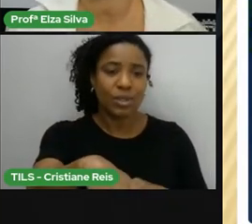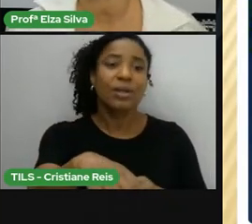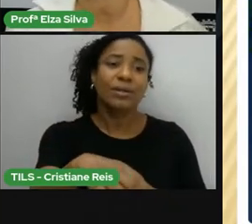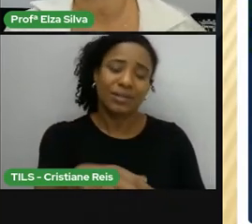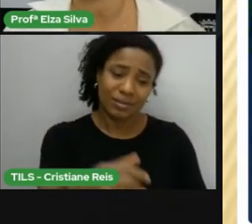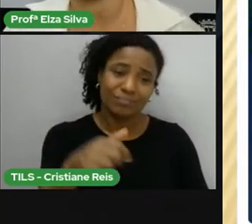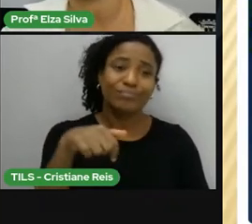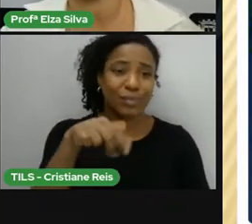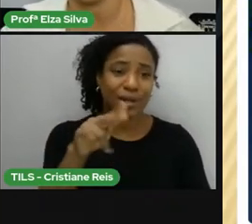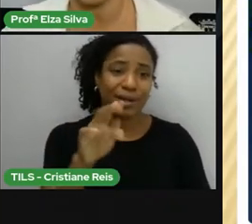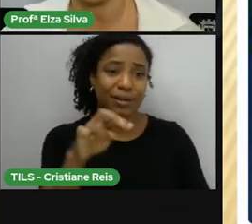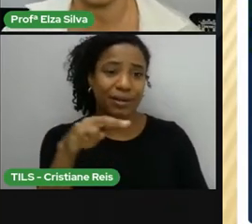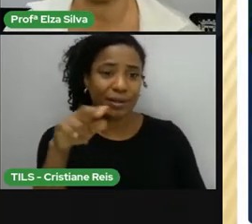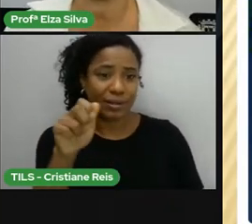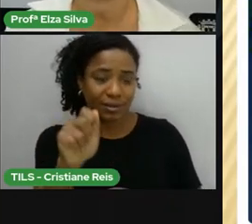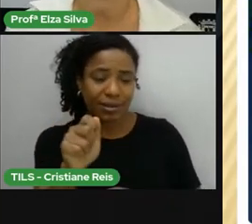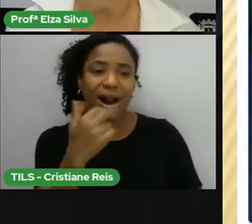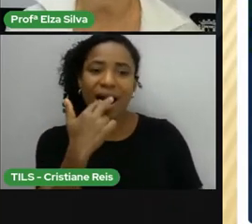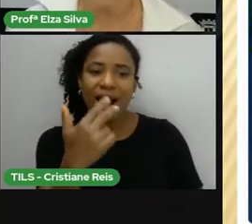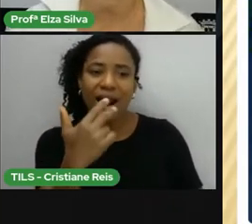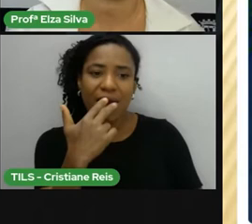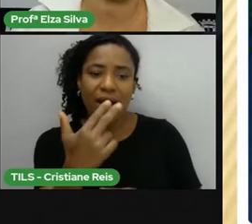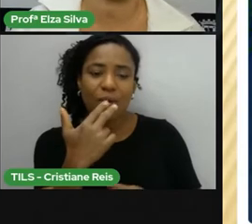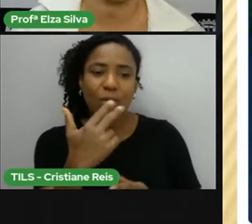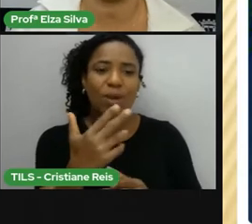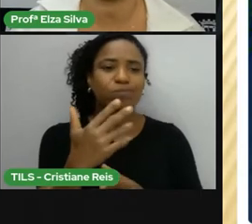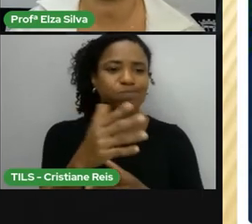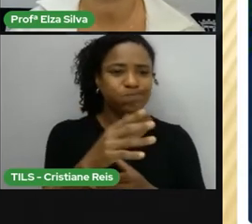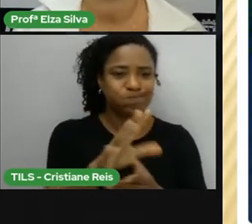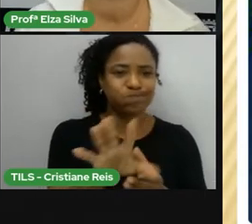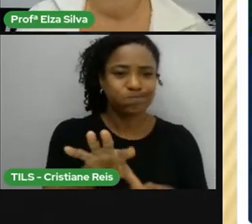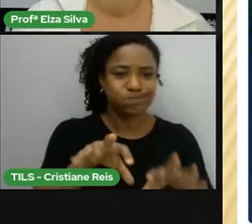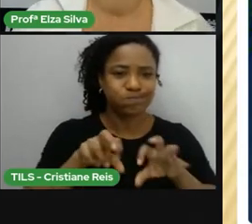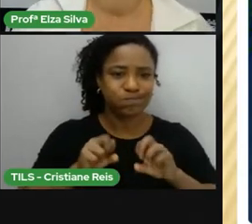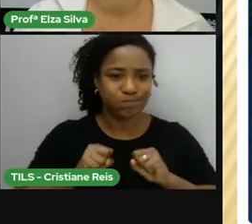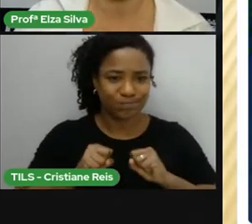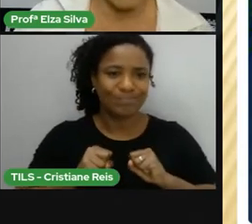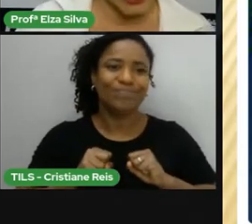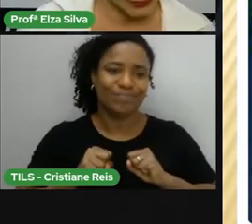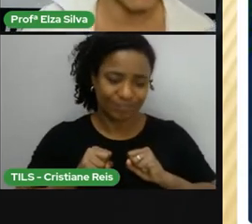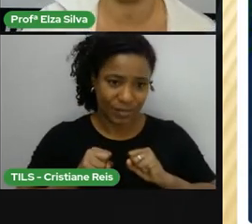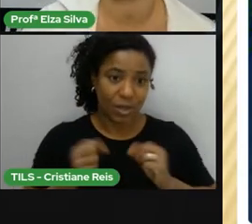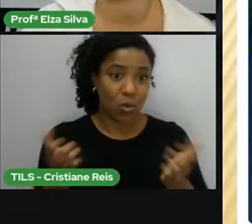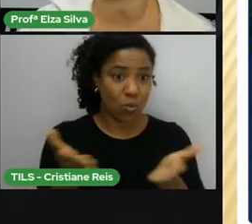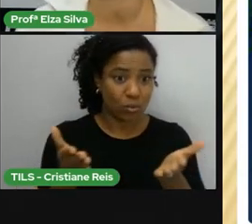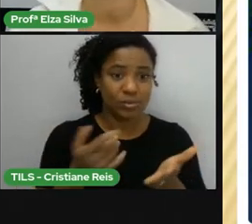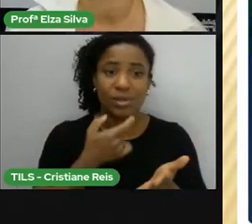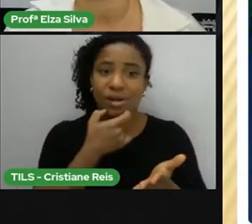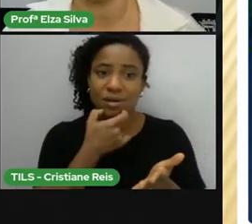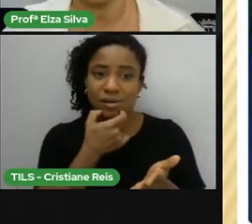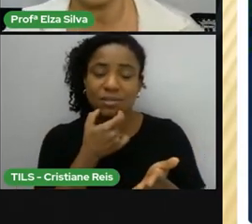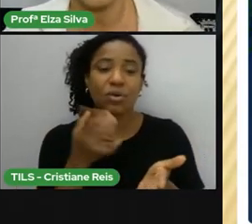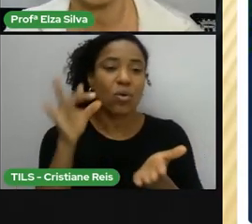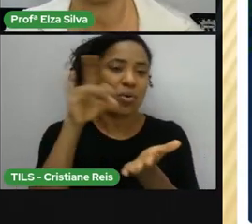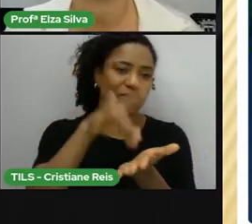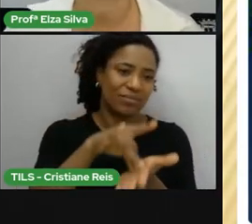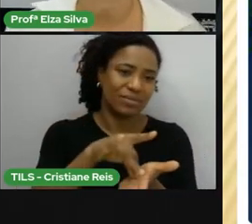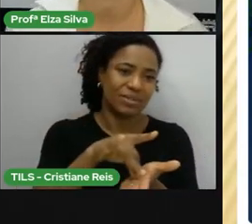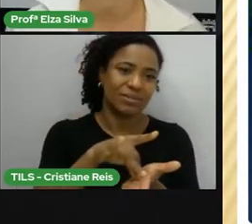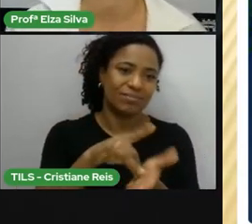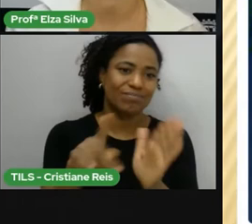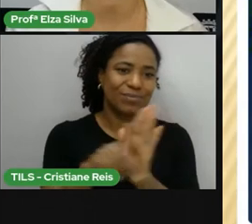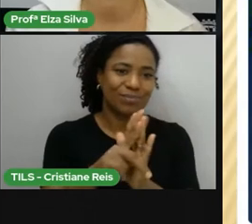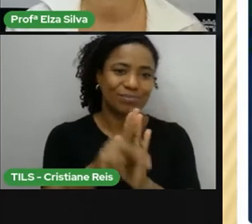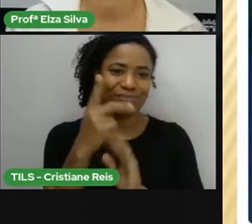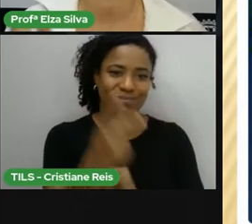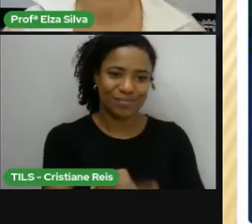Que é considerada Oficial Até os dias atuais Então vamos conhecer Um pouco mais Sobre